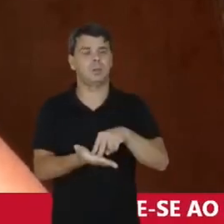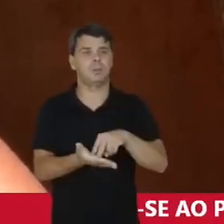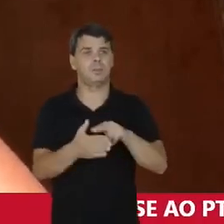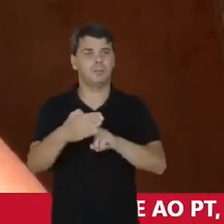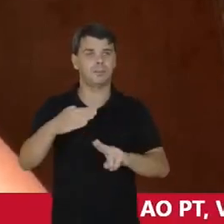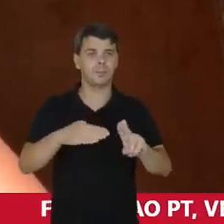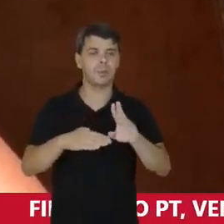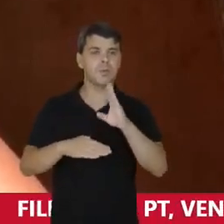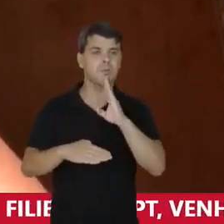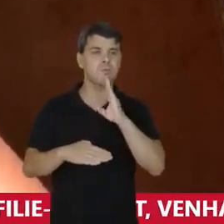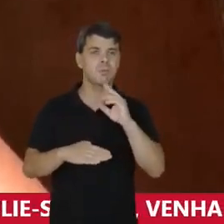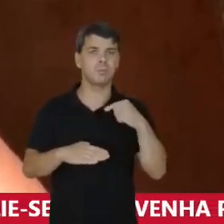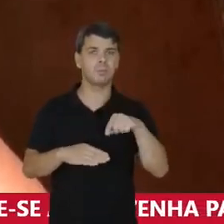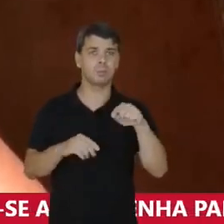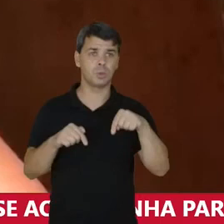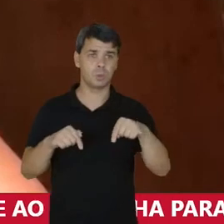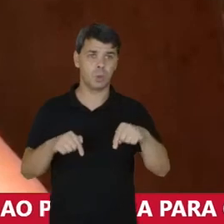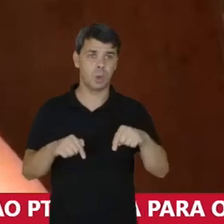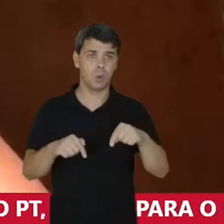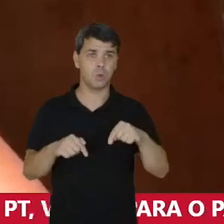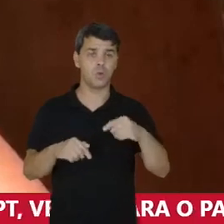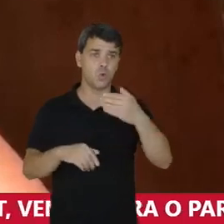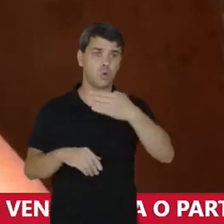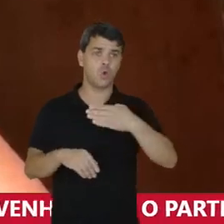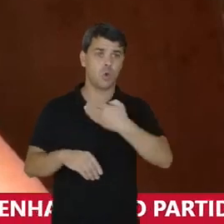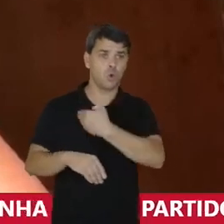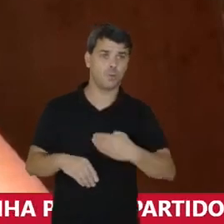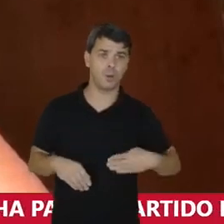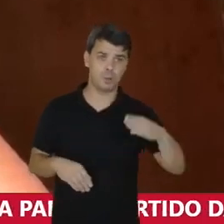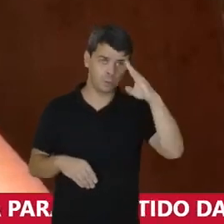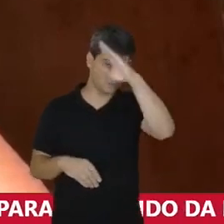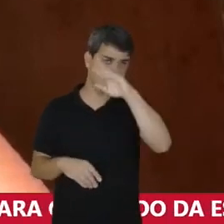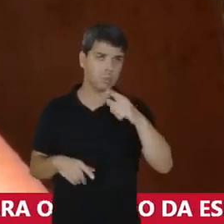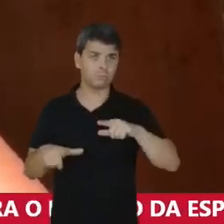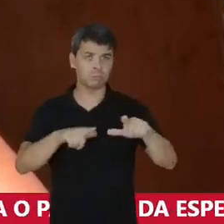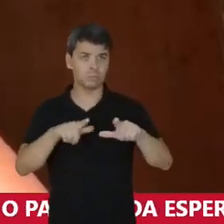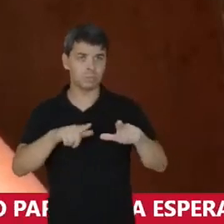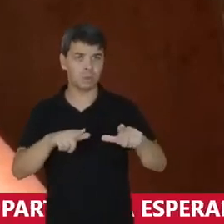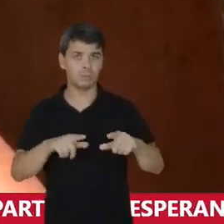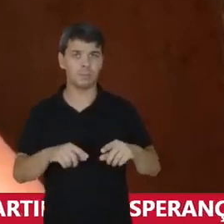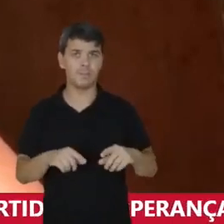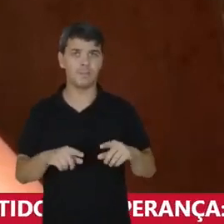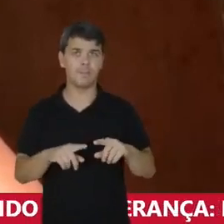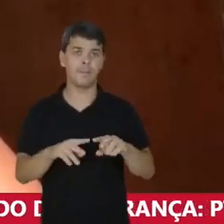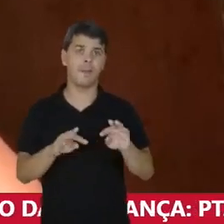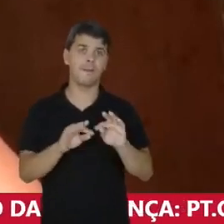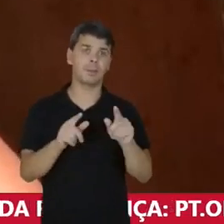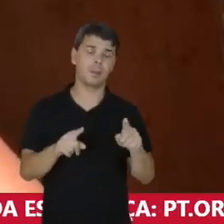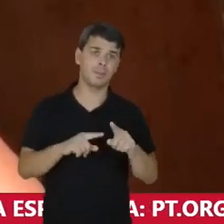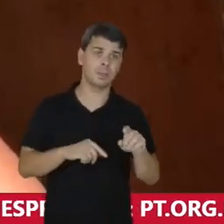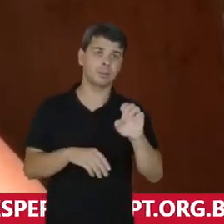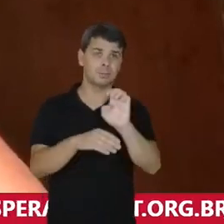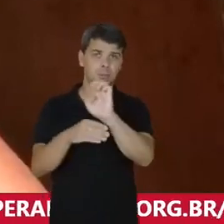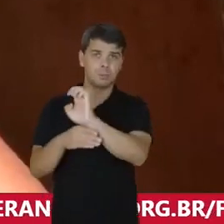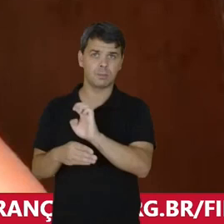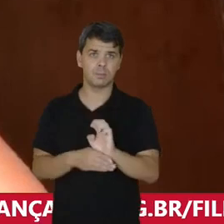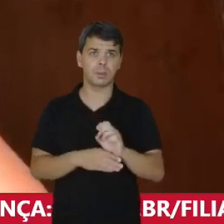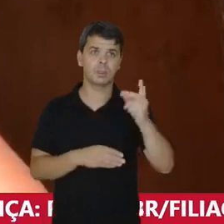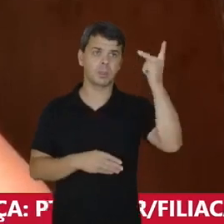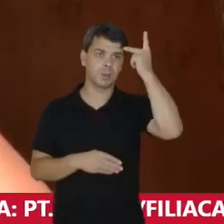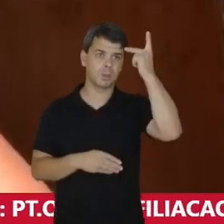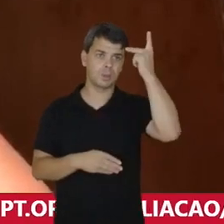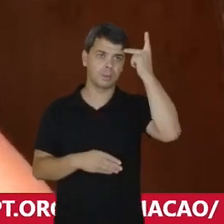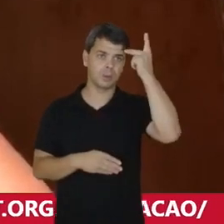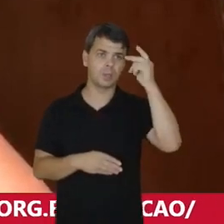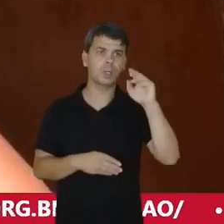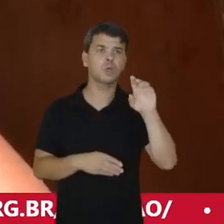Nós conhecemos Que o atual governo Está operando E trabalhando Não só o governo federal Mas também Como o governo estadual Aqui em São